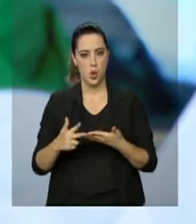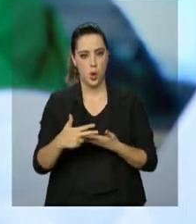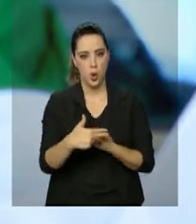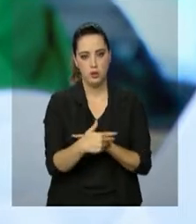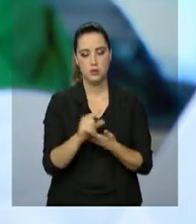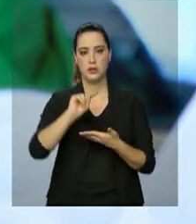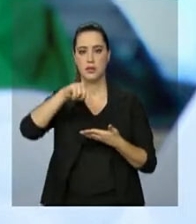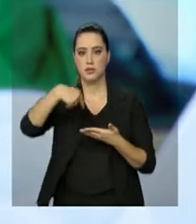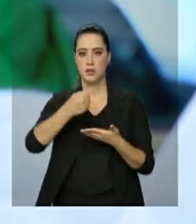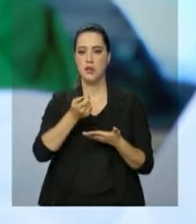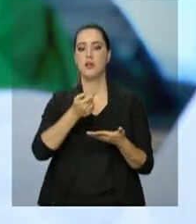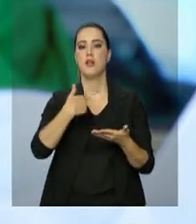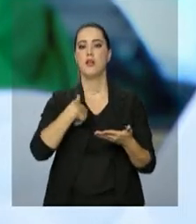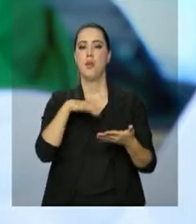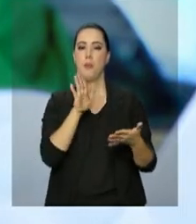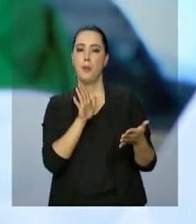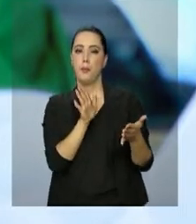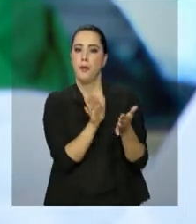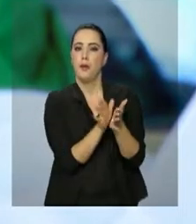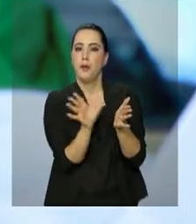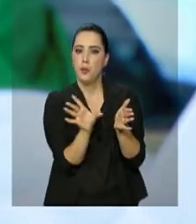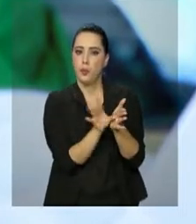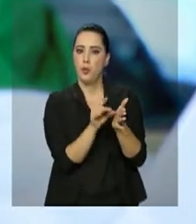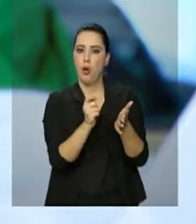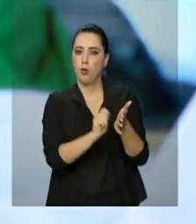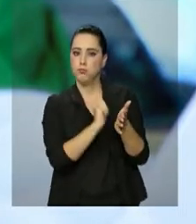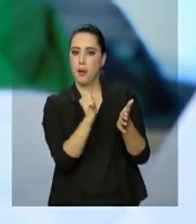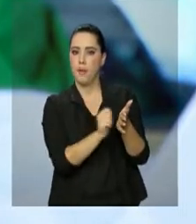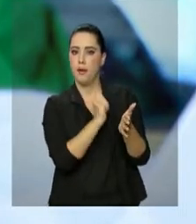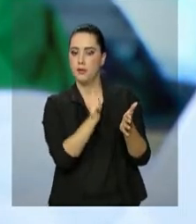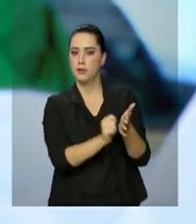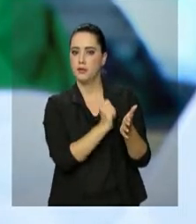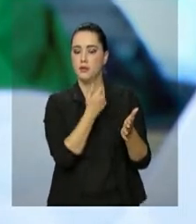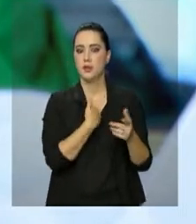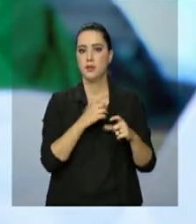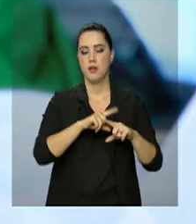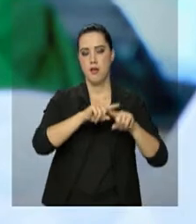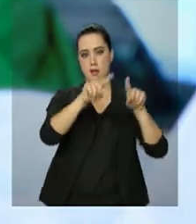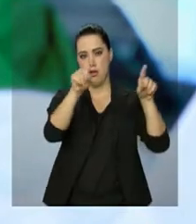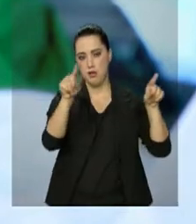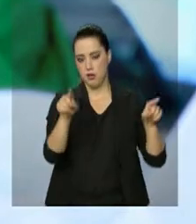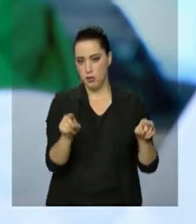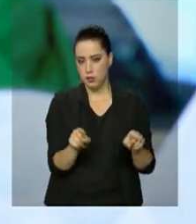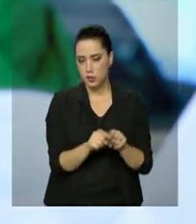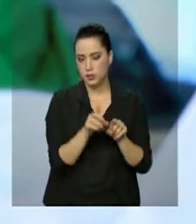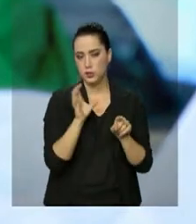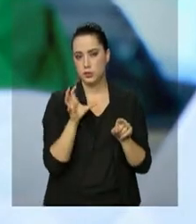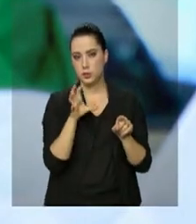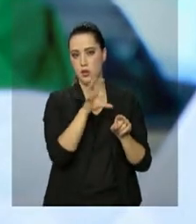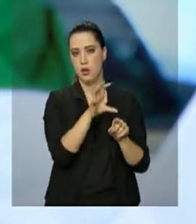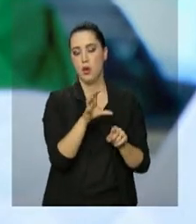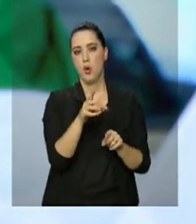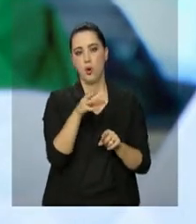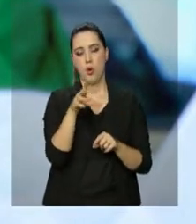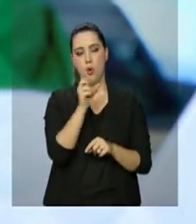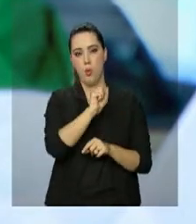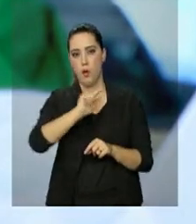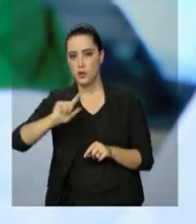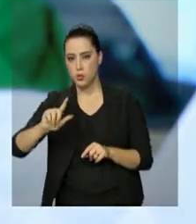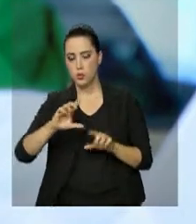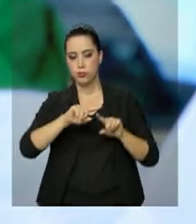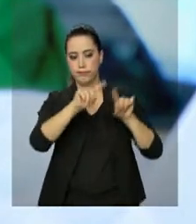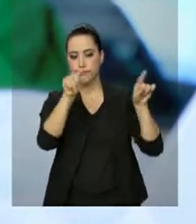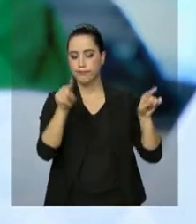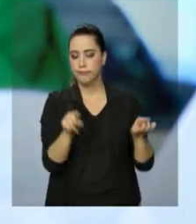das letras do ordem progresso, vem a bola que você coloca, é o azul, né, o globo azul,